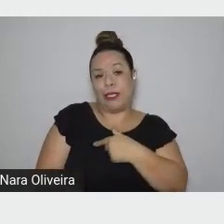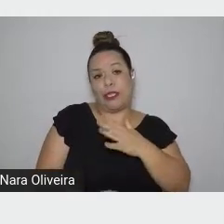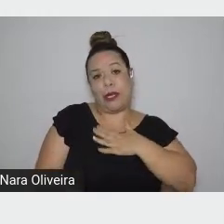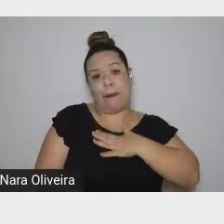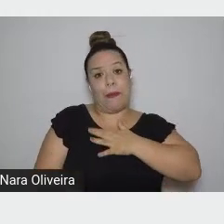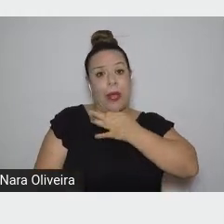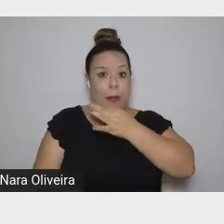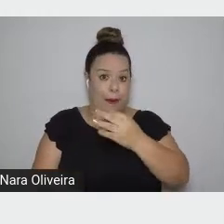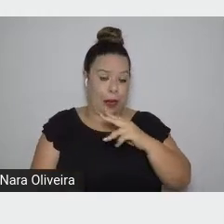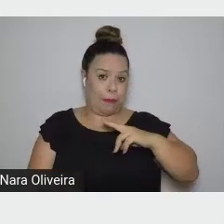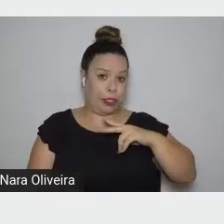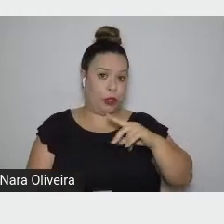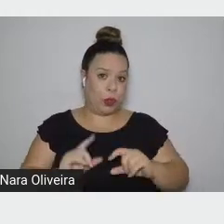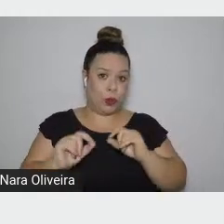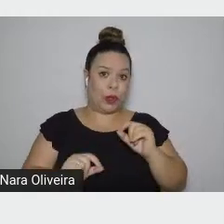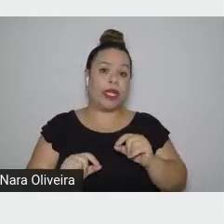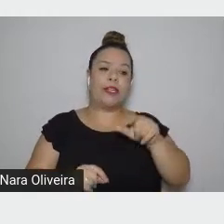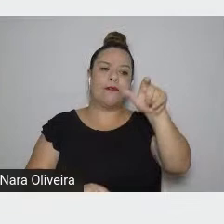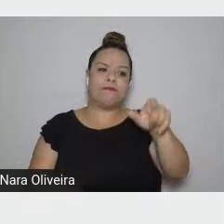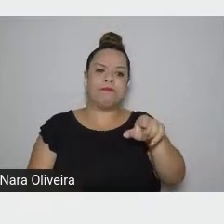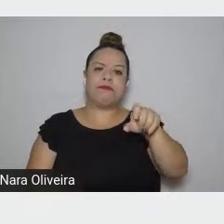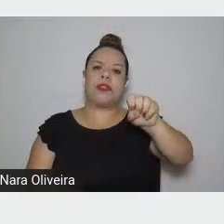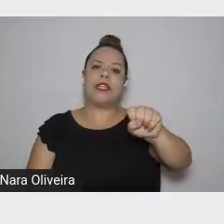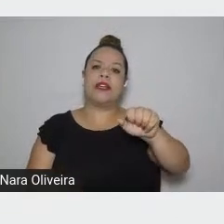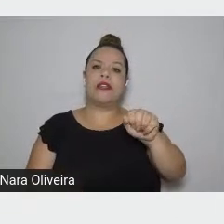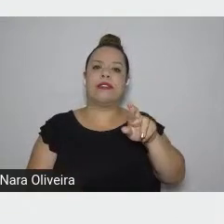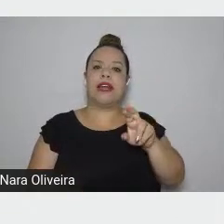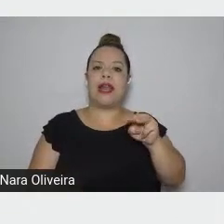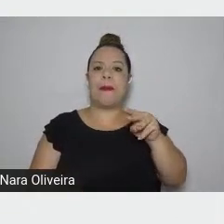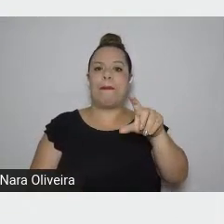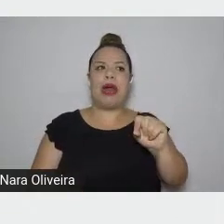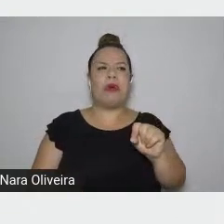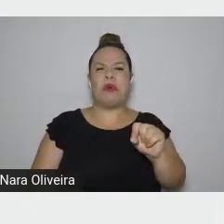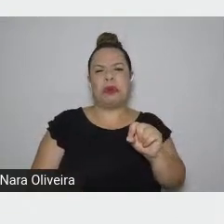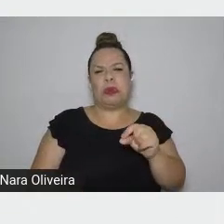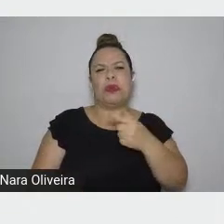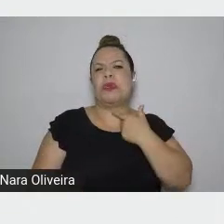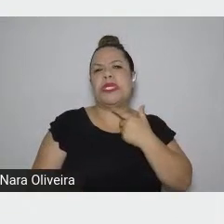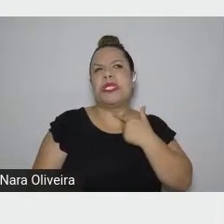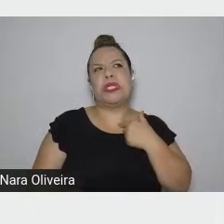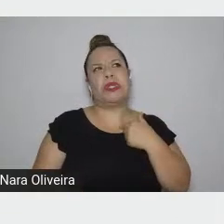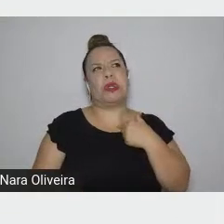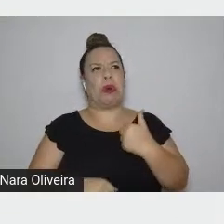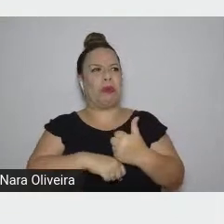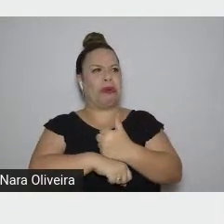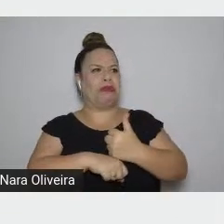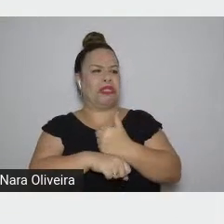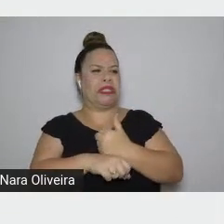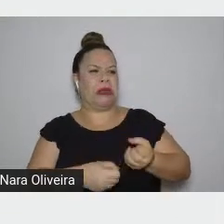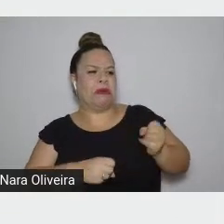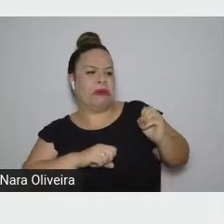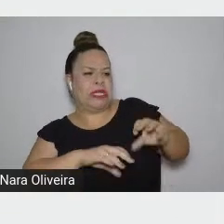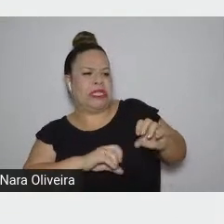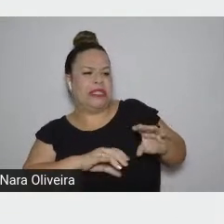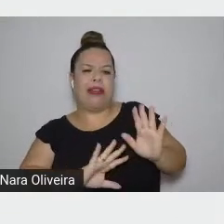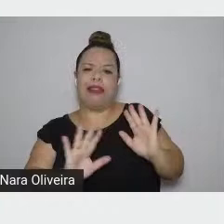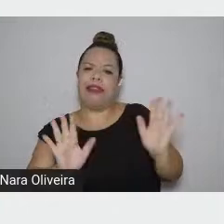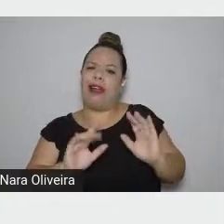o Saramago, sem pretensão professoral, mas por sua própria obra.